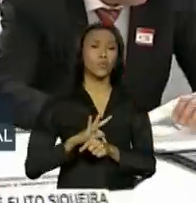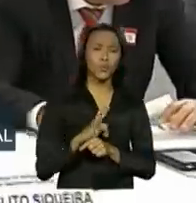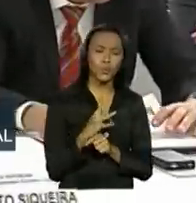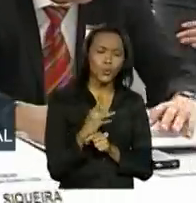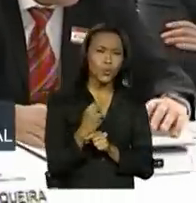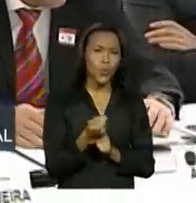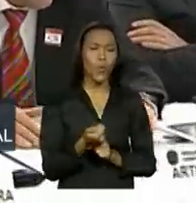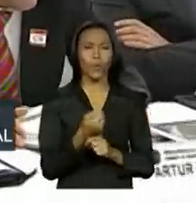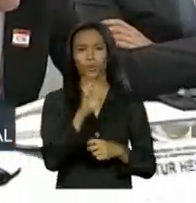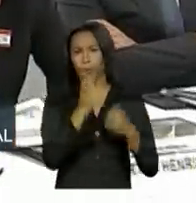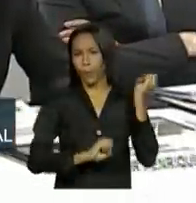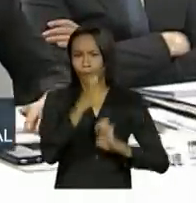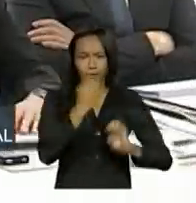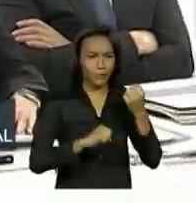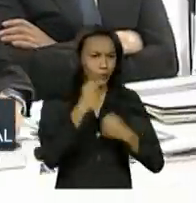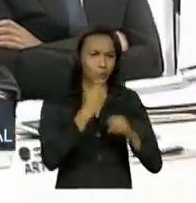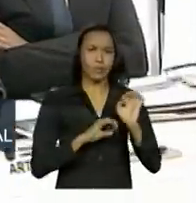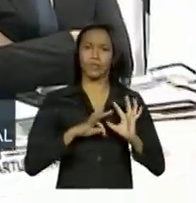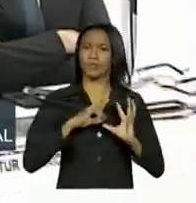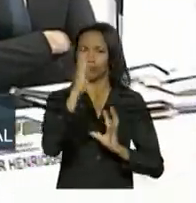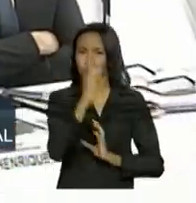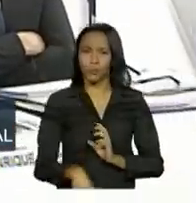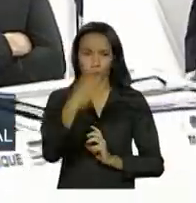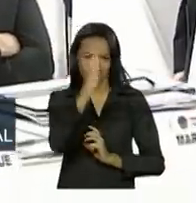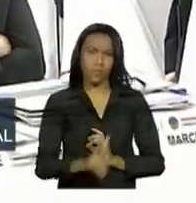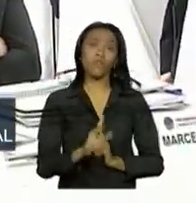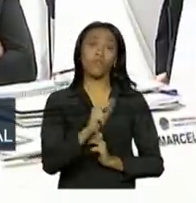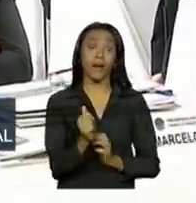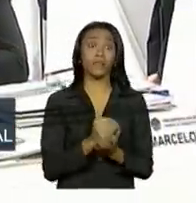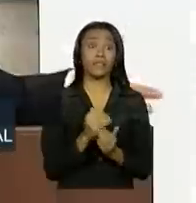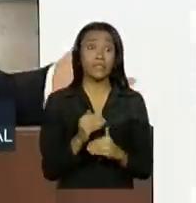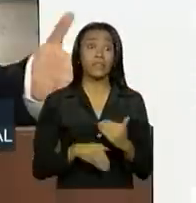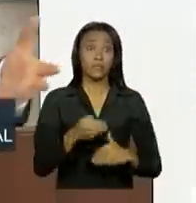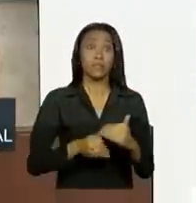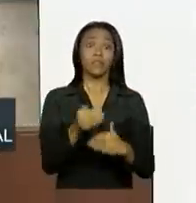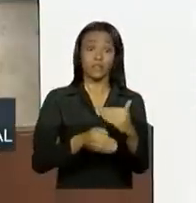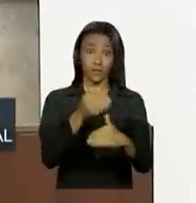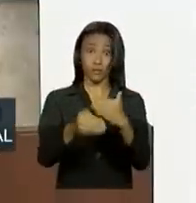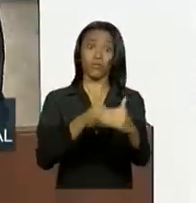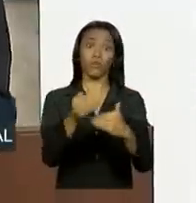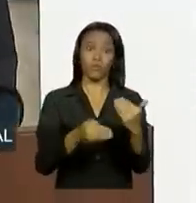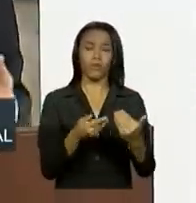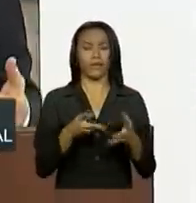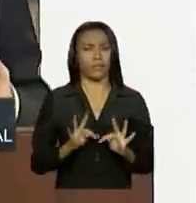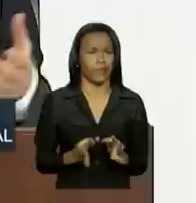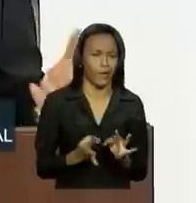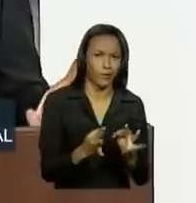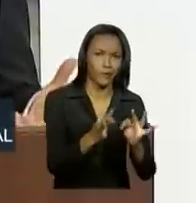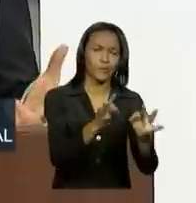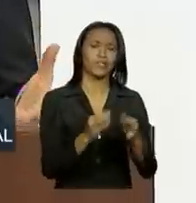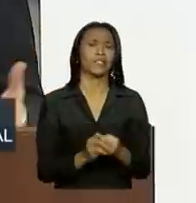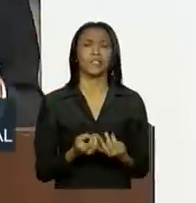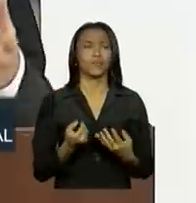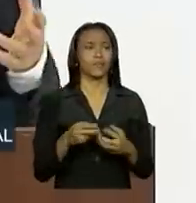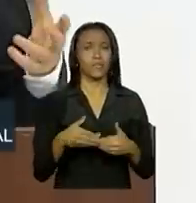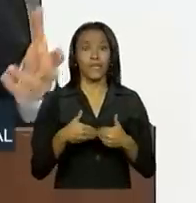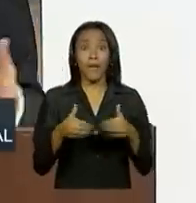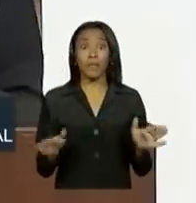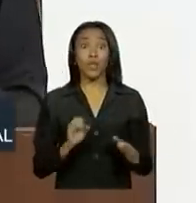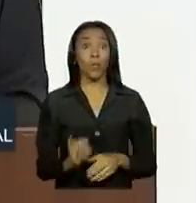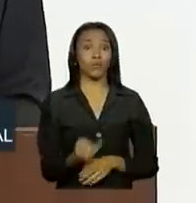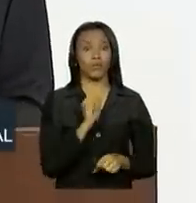indústria nacional de componentes vai se desenvolver avançando tecnologia, gerando empregos etc. Então,